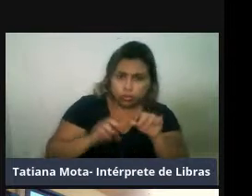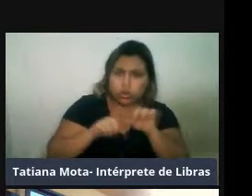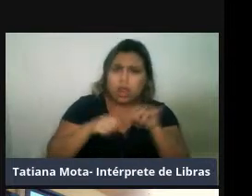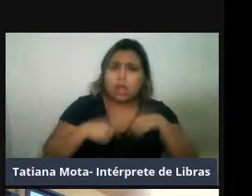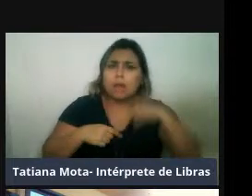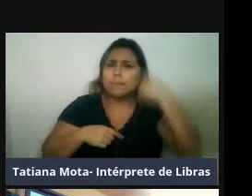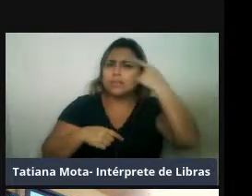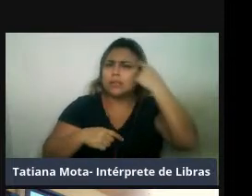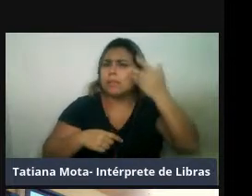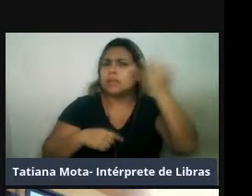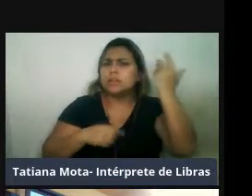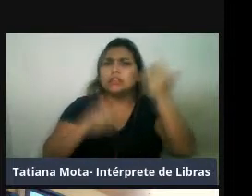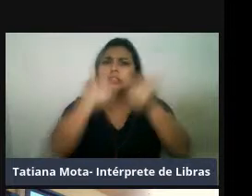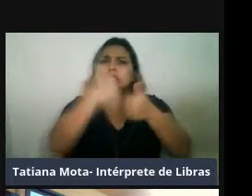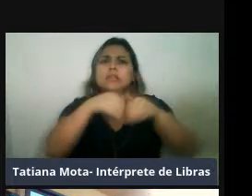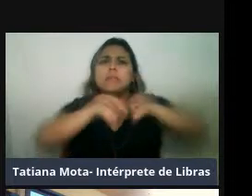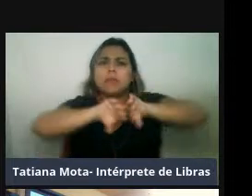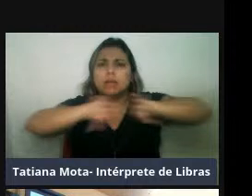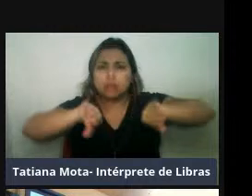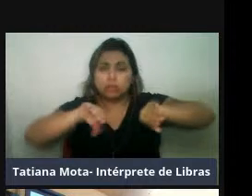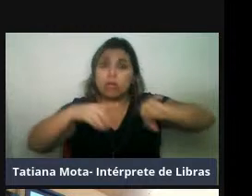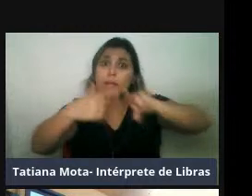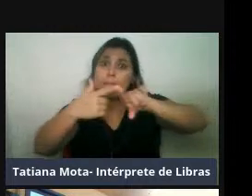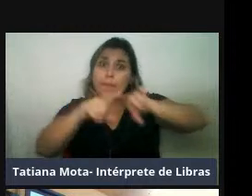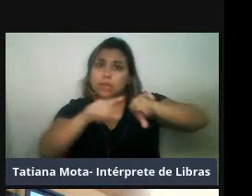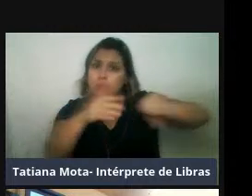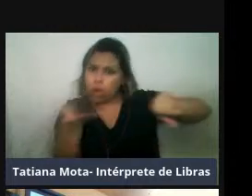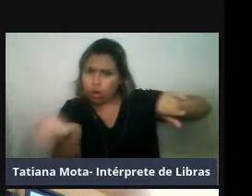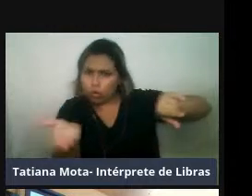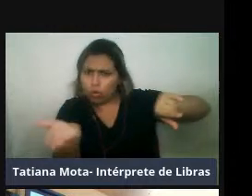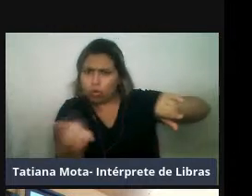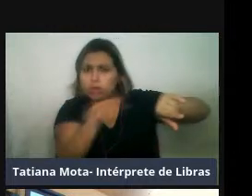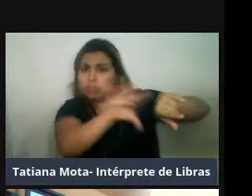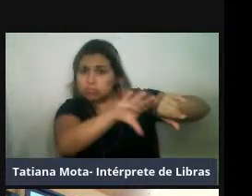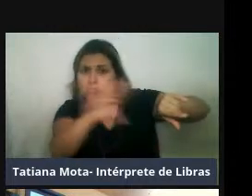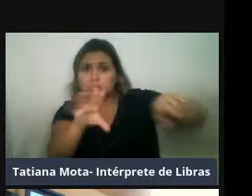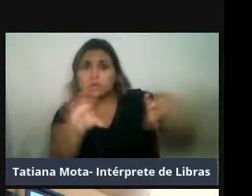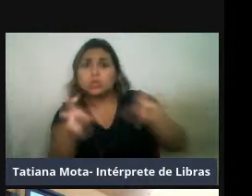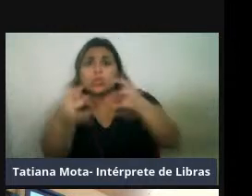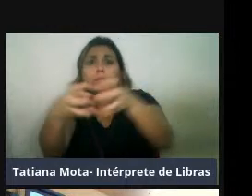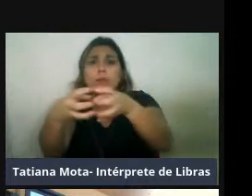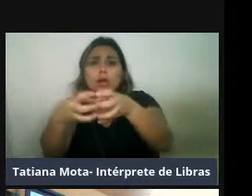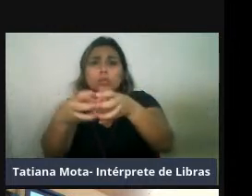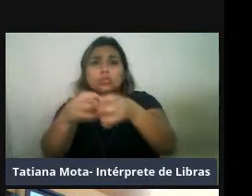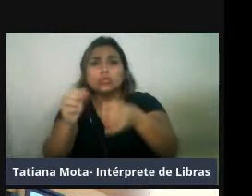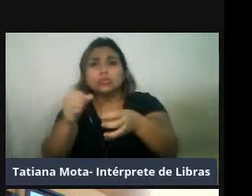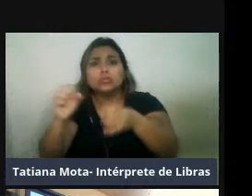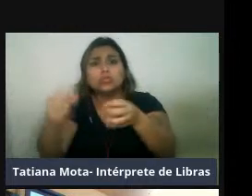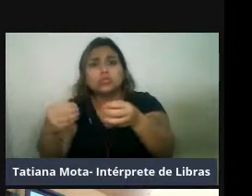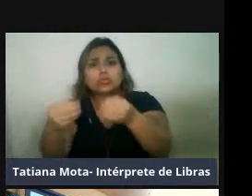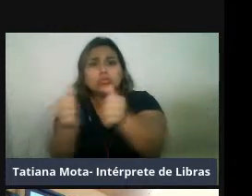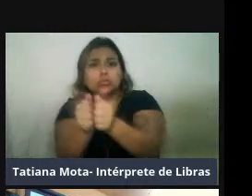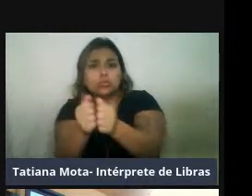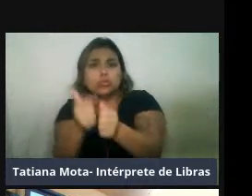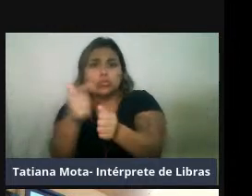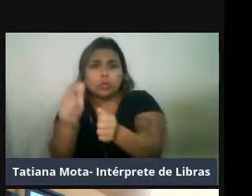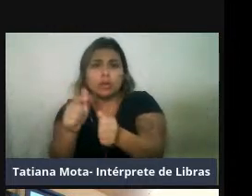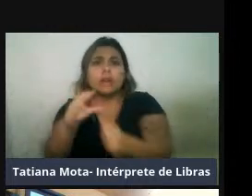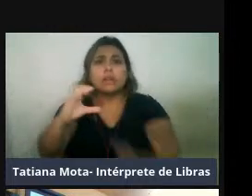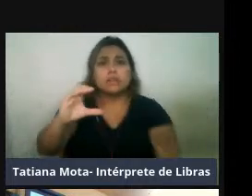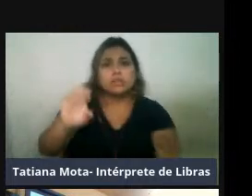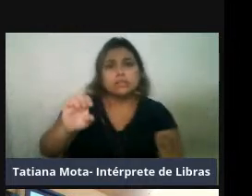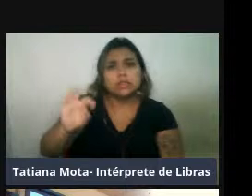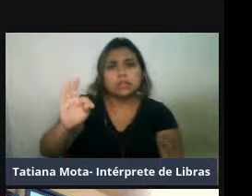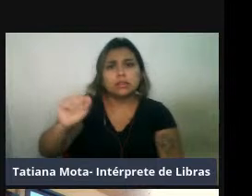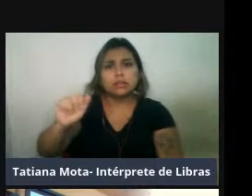e mais recentemente eles foram agrupados com os artiodáctilos, formando essa grande ordem, né, cetártiodáctila. Então, hoje